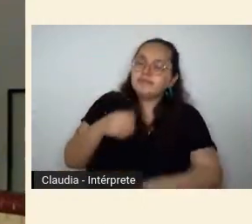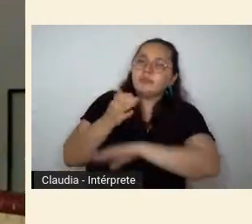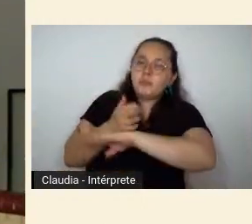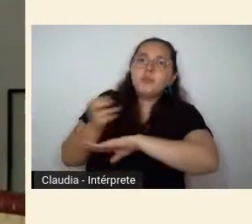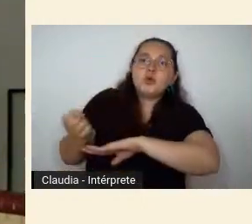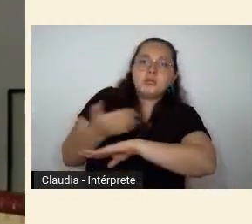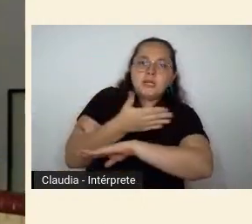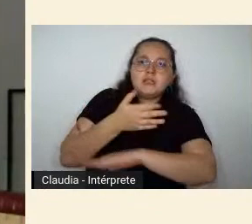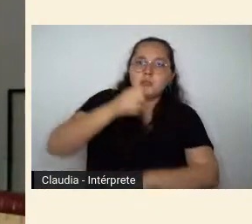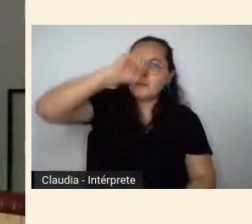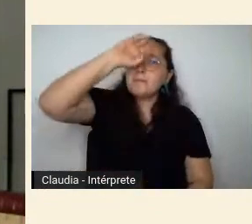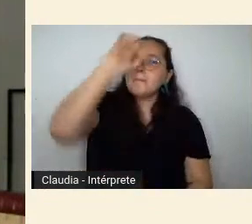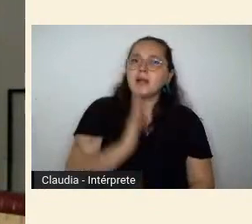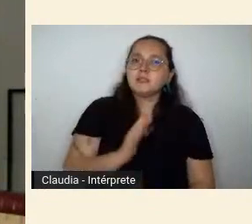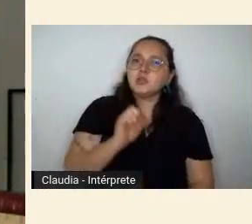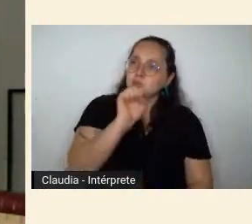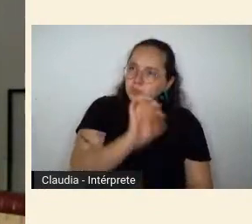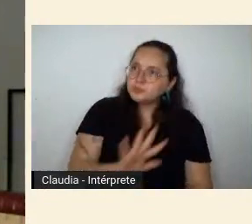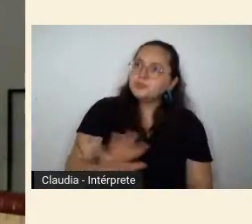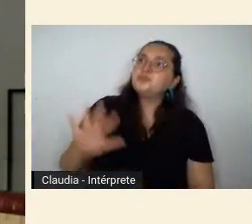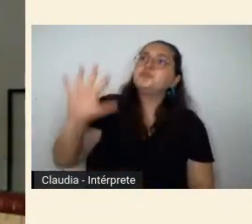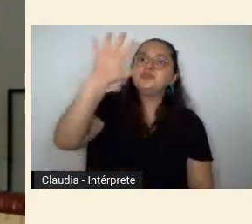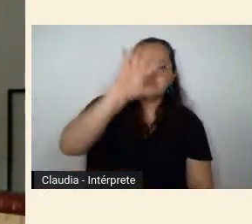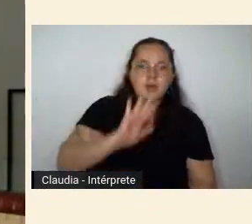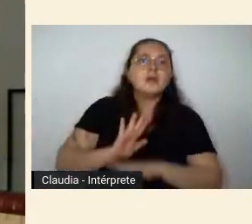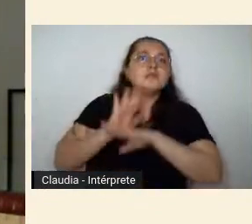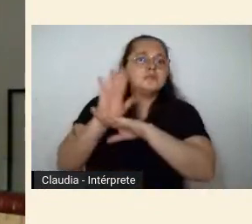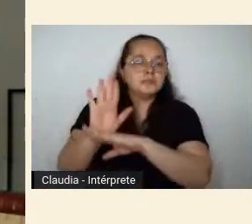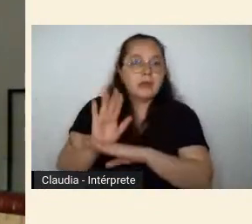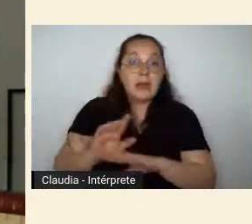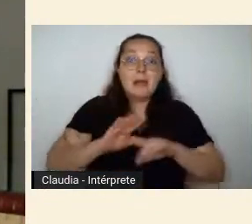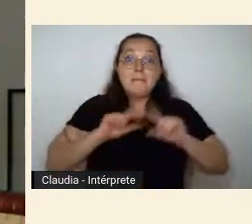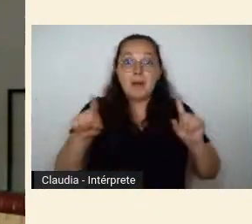atingido quando acusavam a excessiva